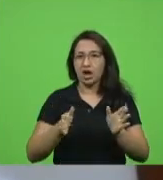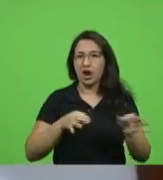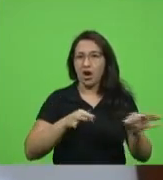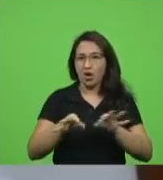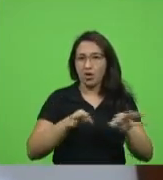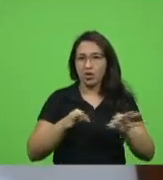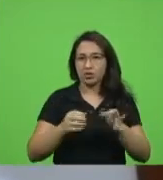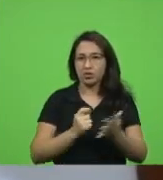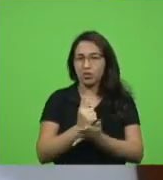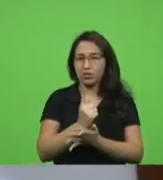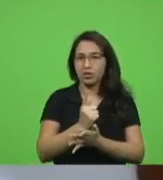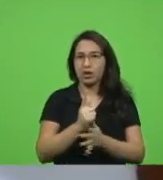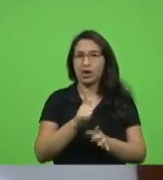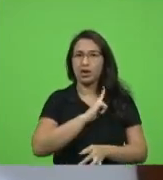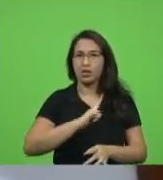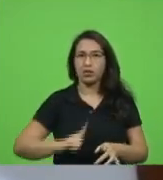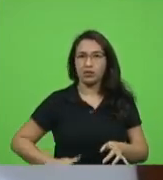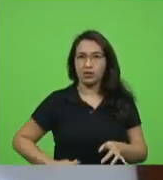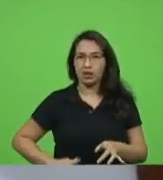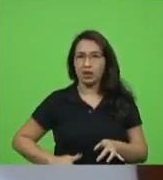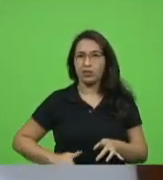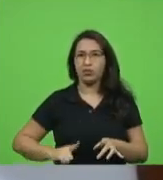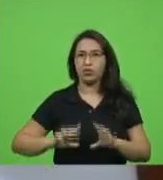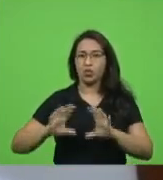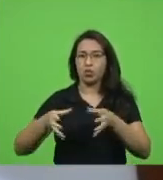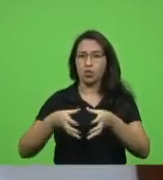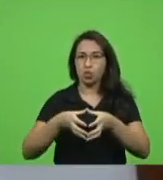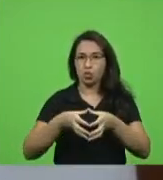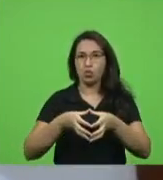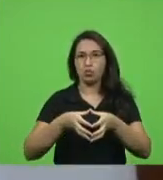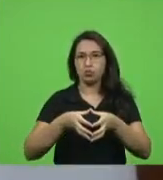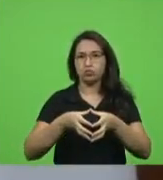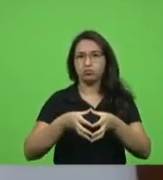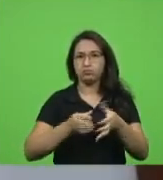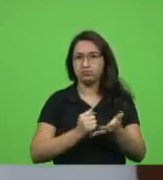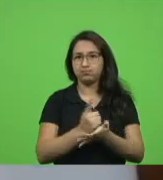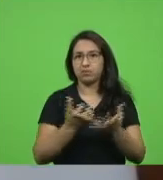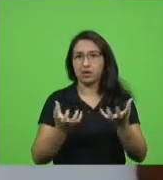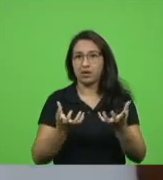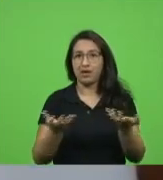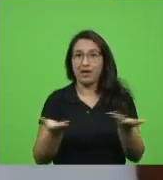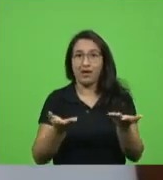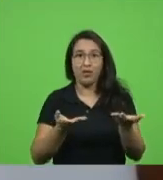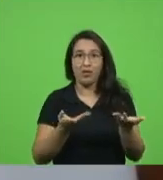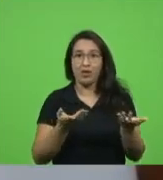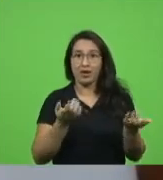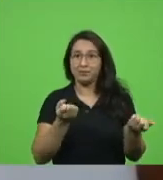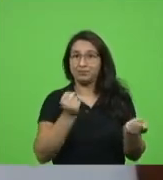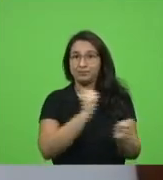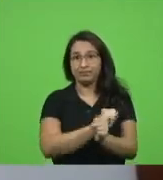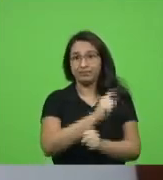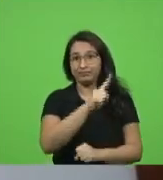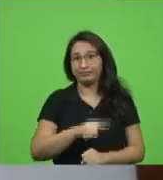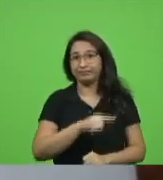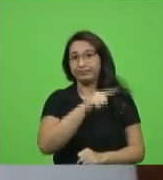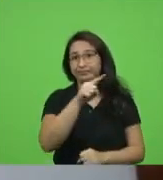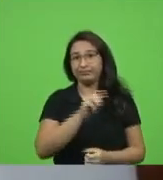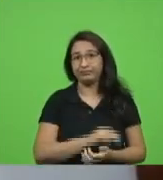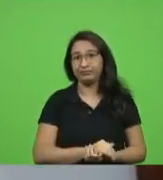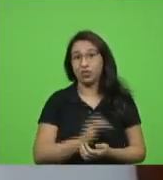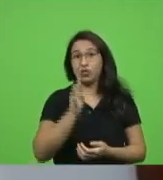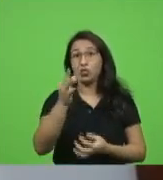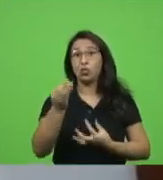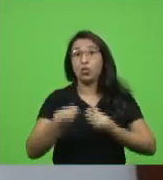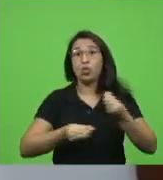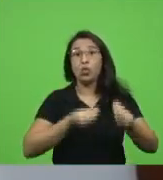reuniões de governadores para comprar e agora travar isso tudo Deus o livre entende aonde nós vamos chegar a coisa